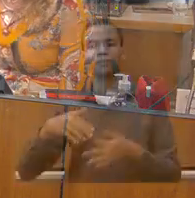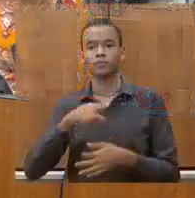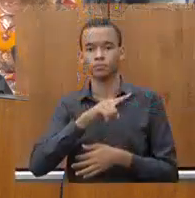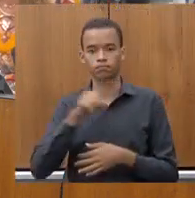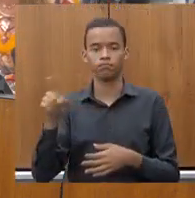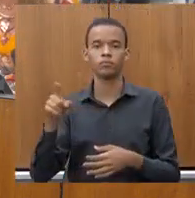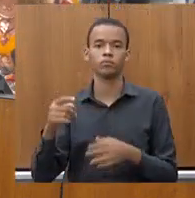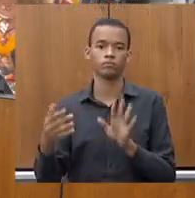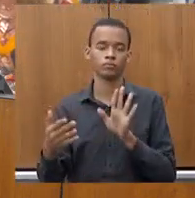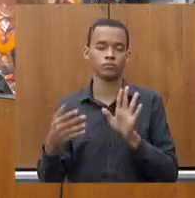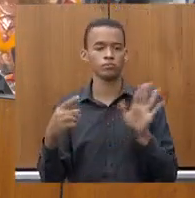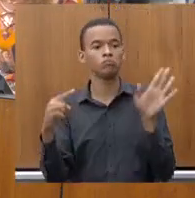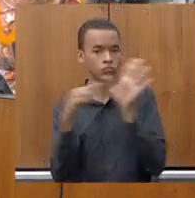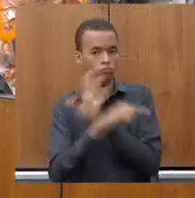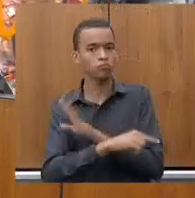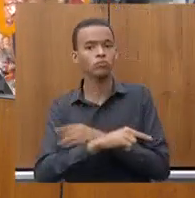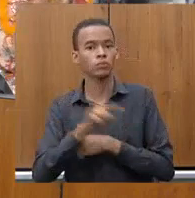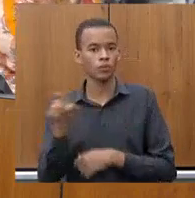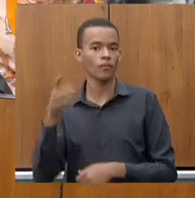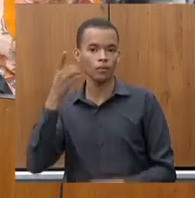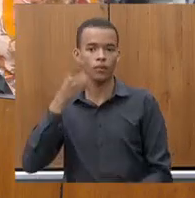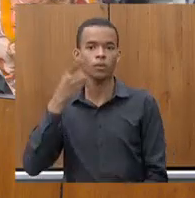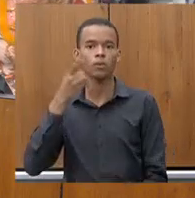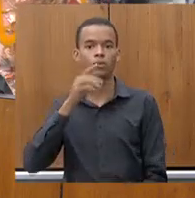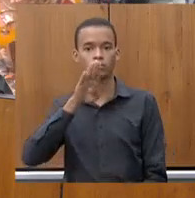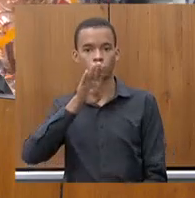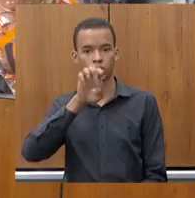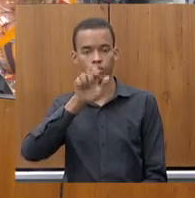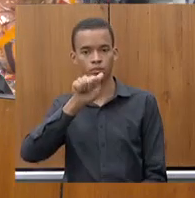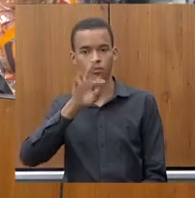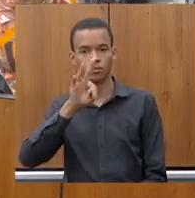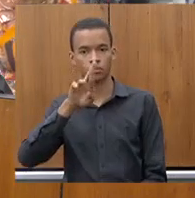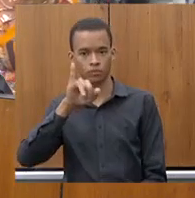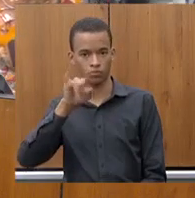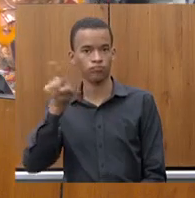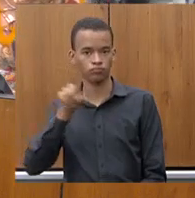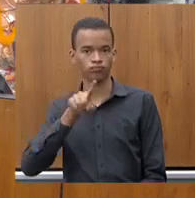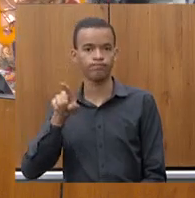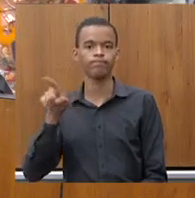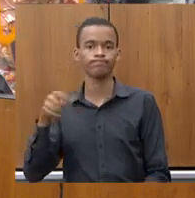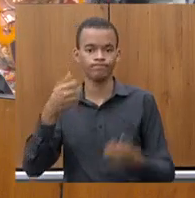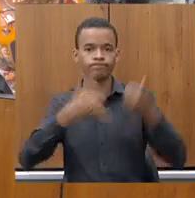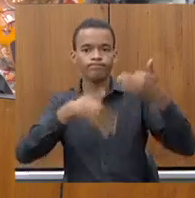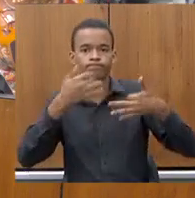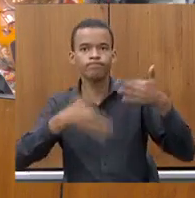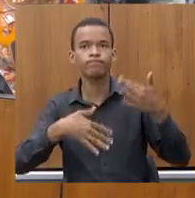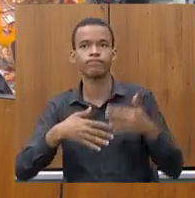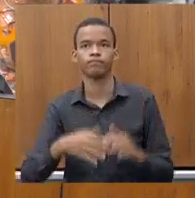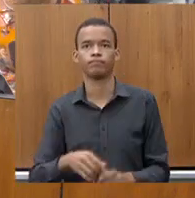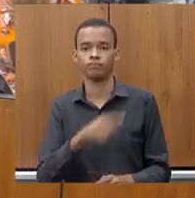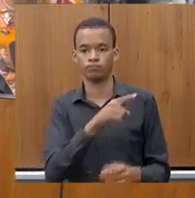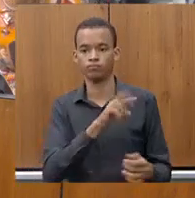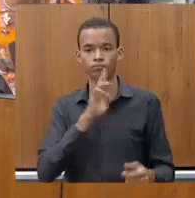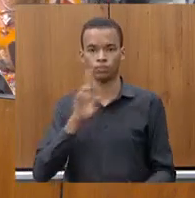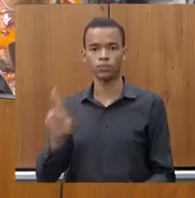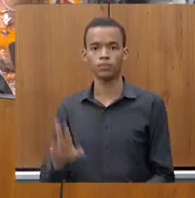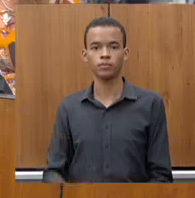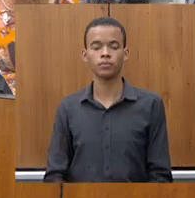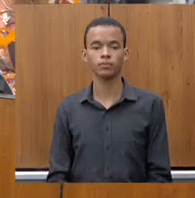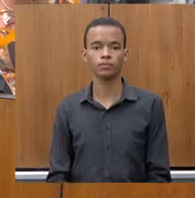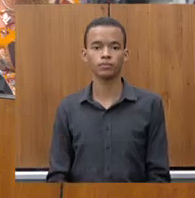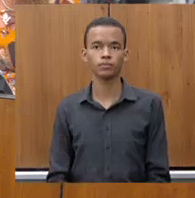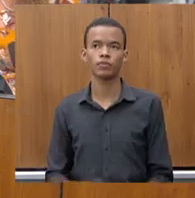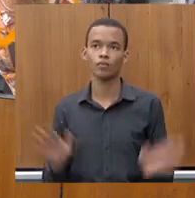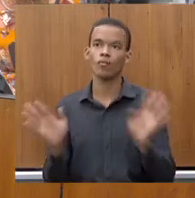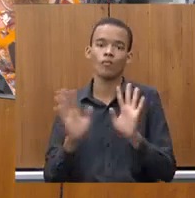questionamento da deputada Beatriz Serqueira. Bom, não, acho que a